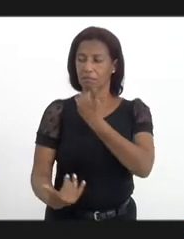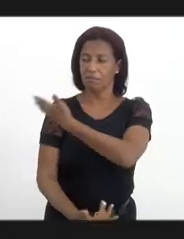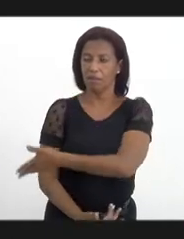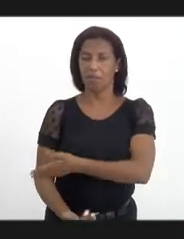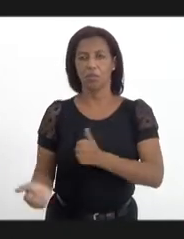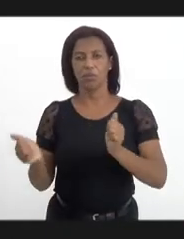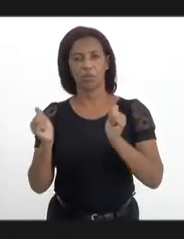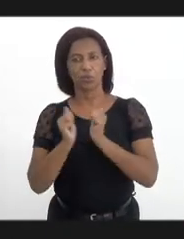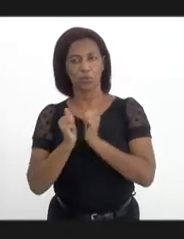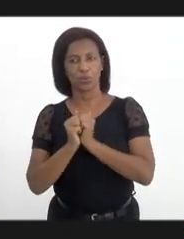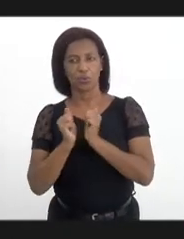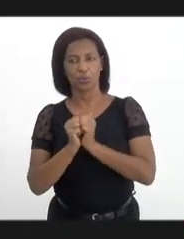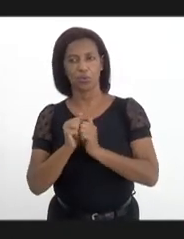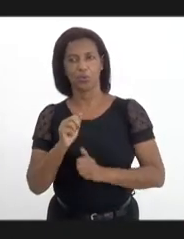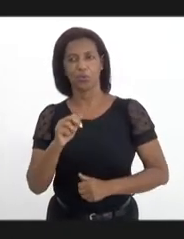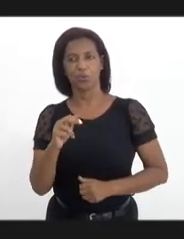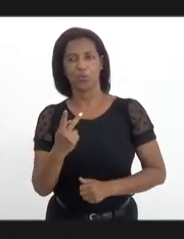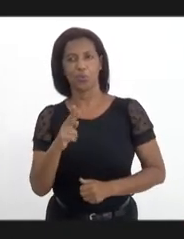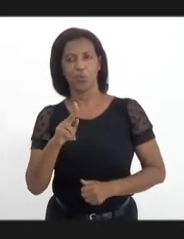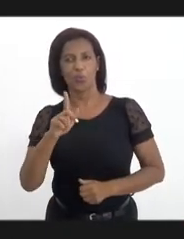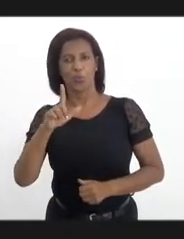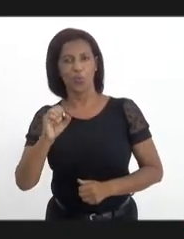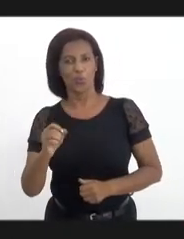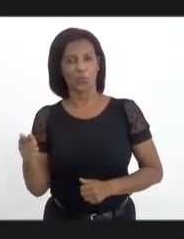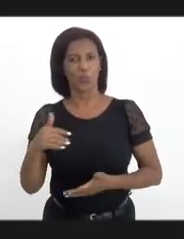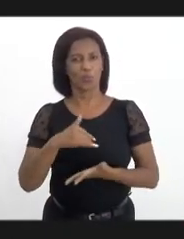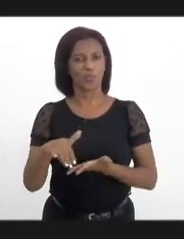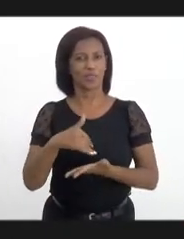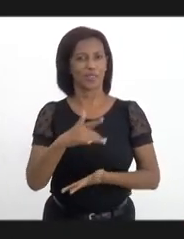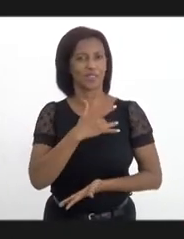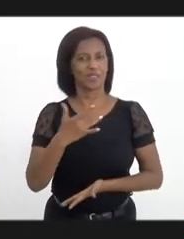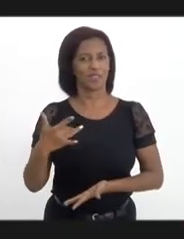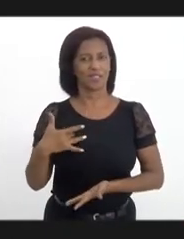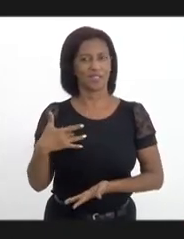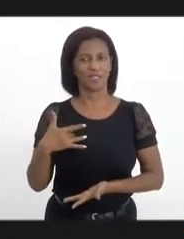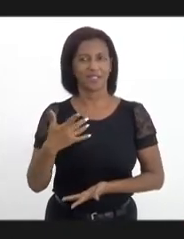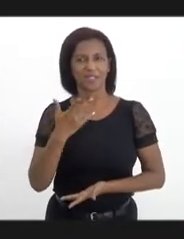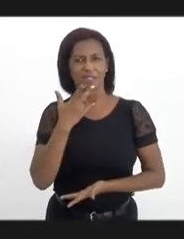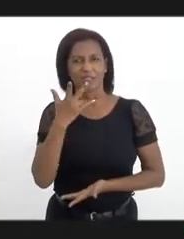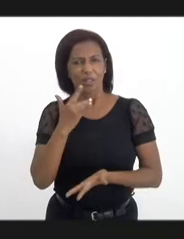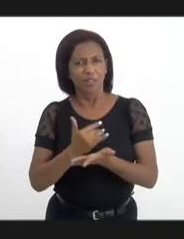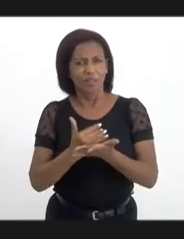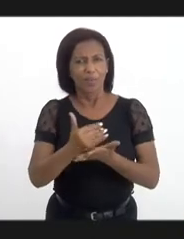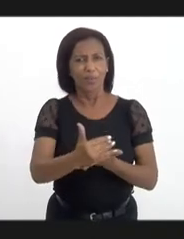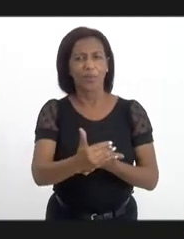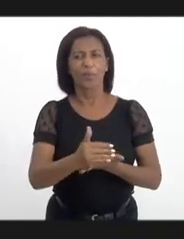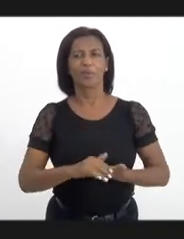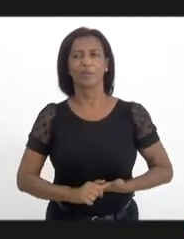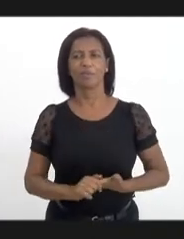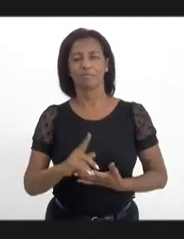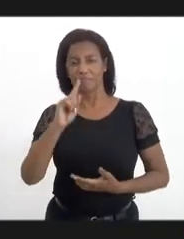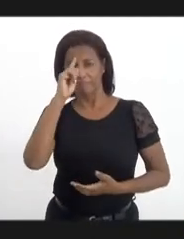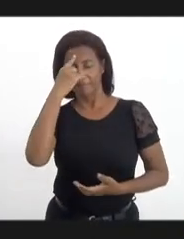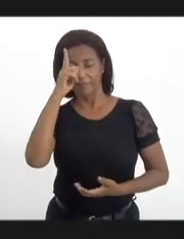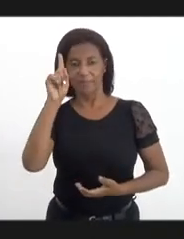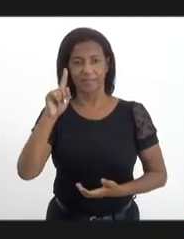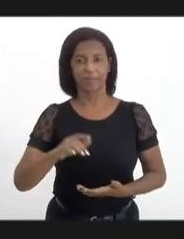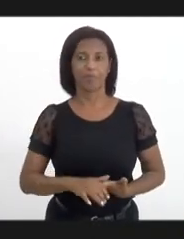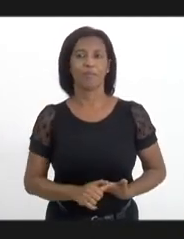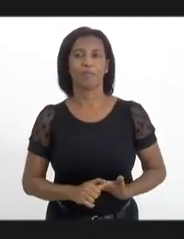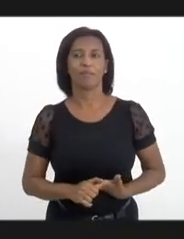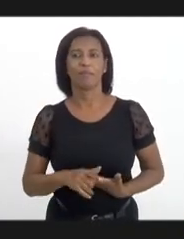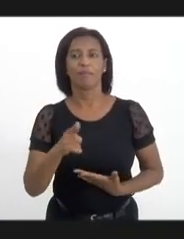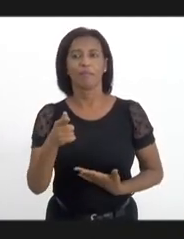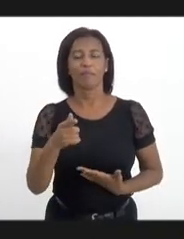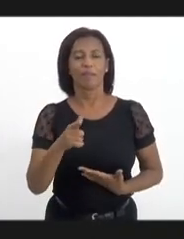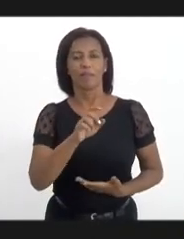Hugo Fagundes, representando a Secretaria de Saúde. Eu só vou fazer uma introdução. A ideia é que